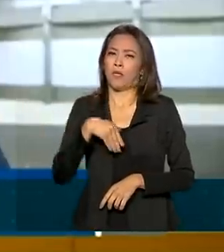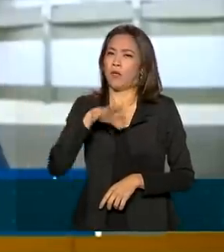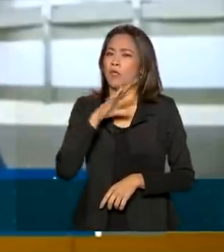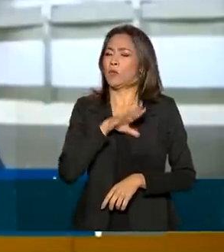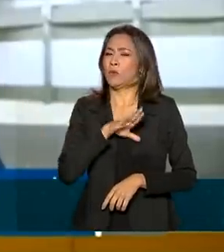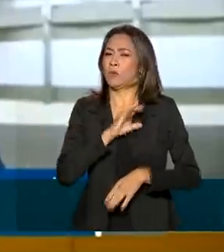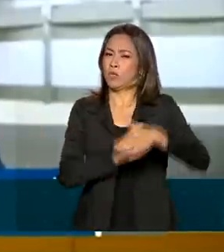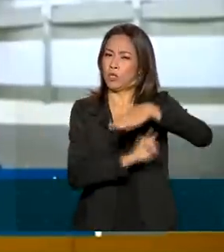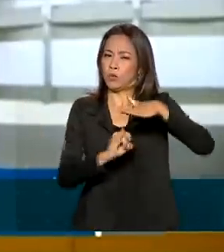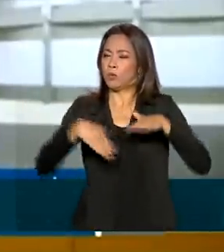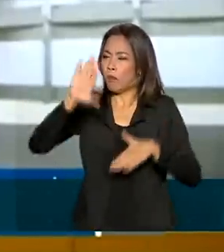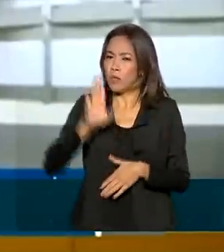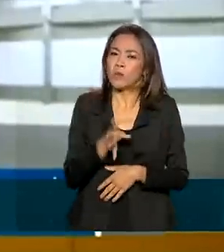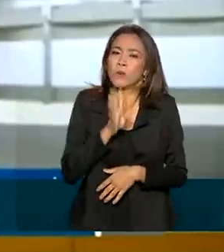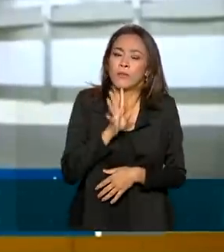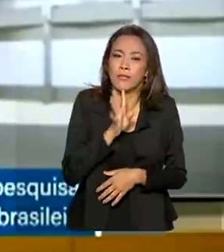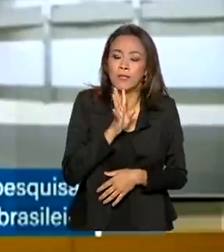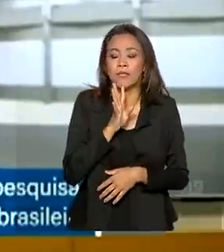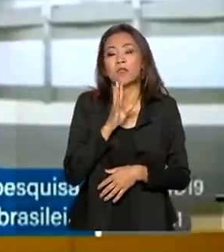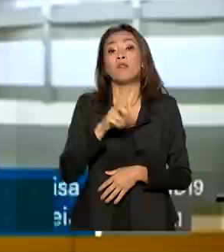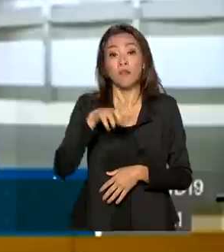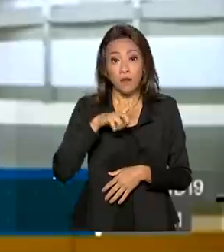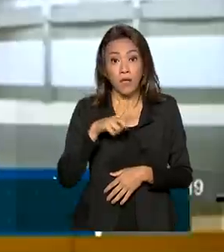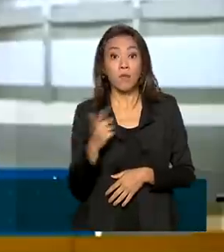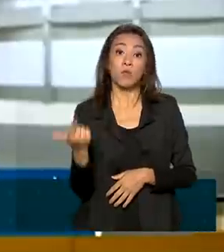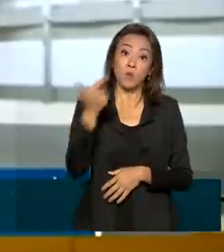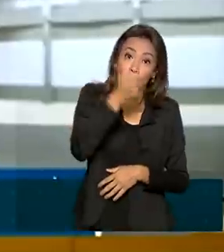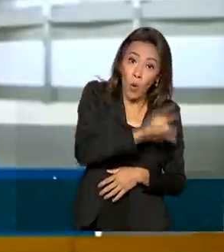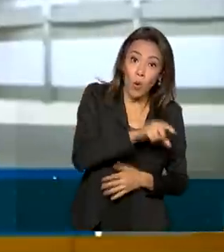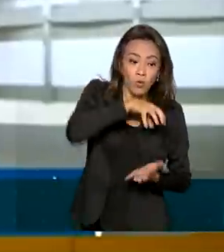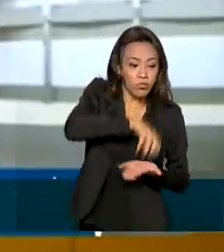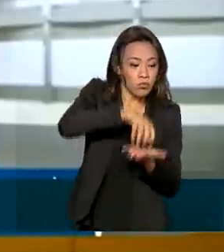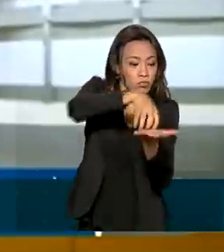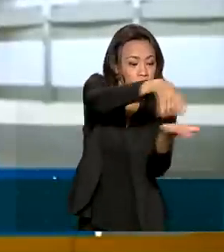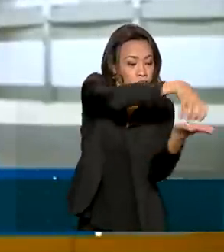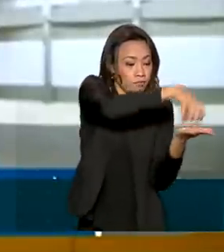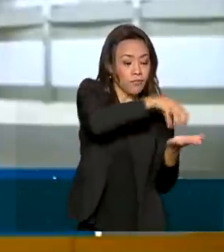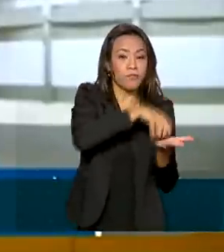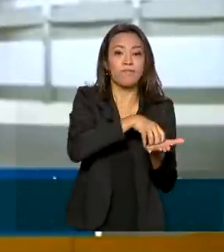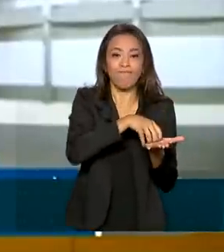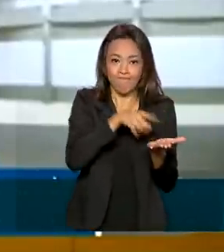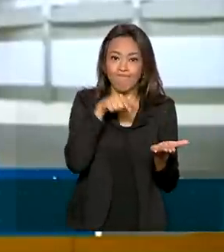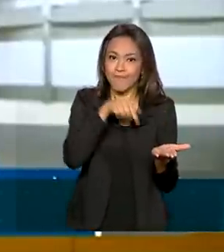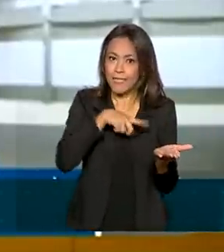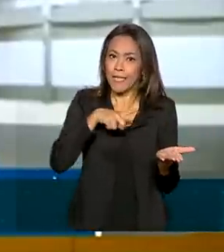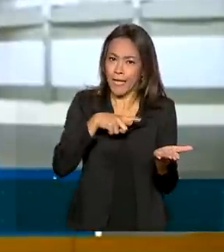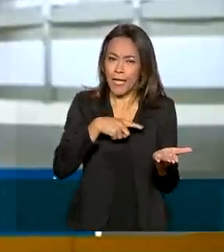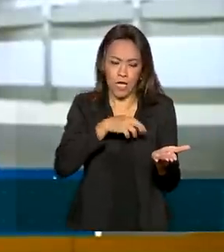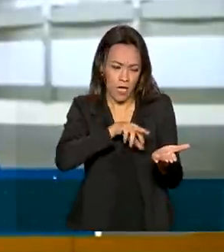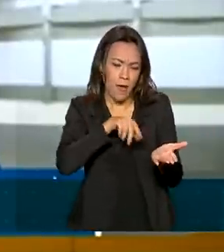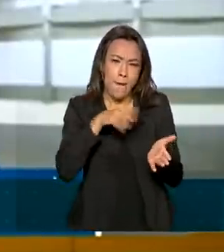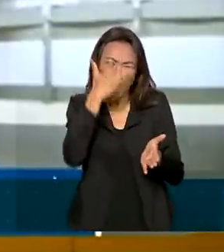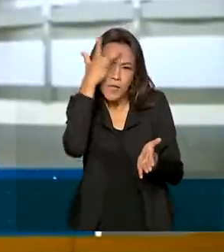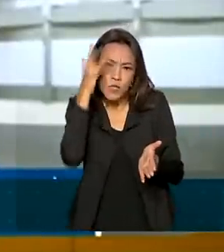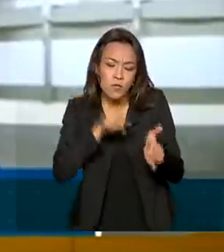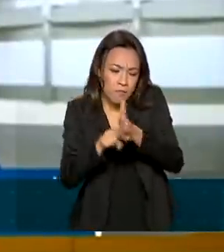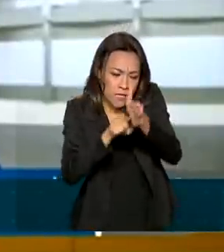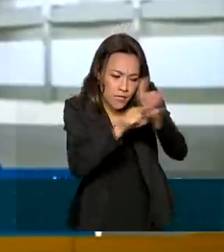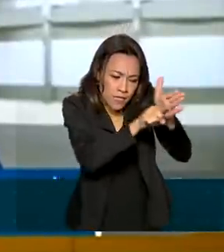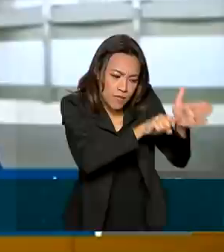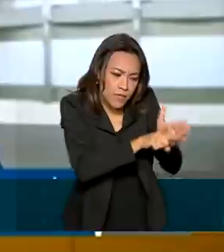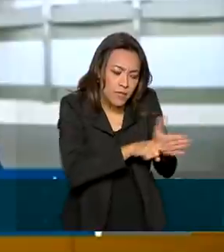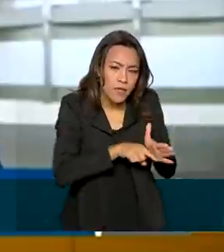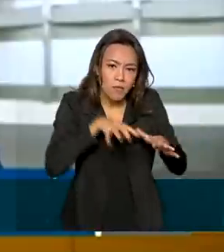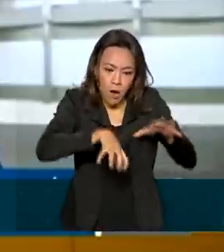públicos, nós temos os nossos INCTs, Institutos Nacionais de Ciência e Tecnologia, congregam pesquisadores de diversas instituições,